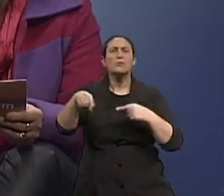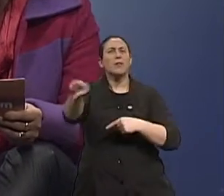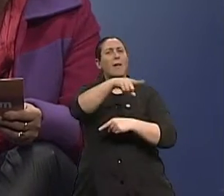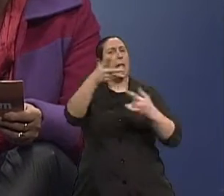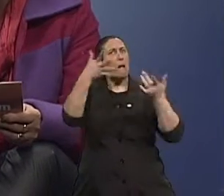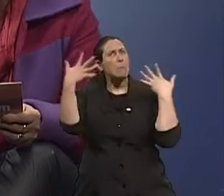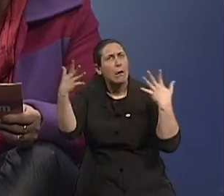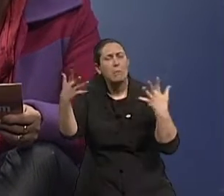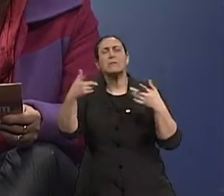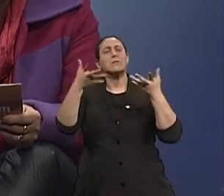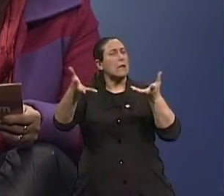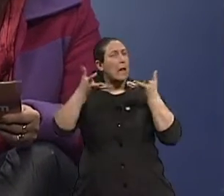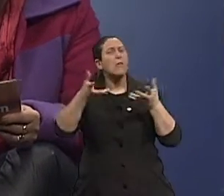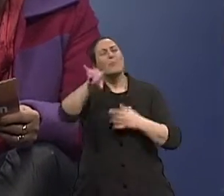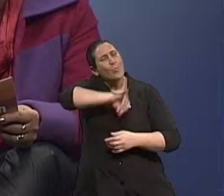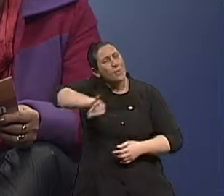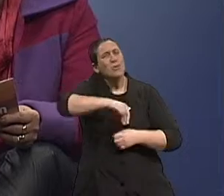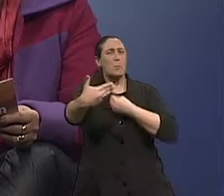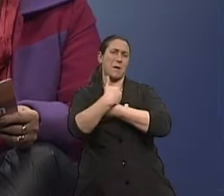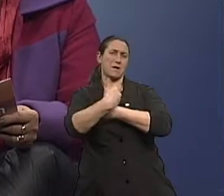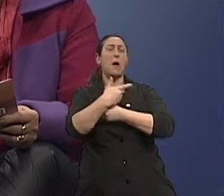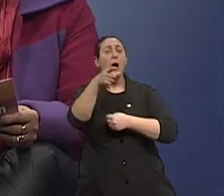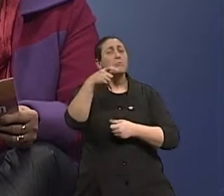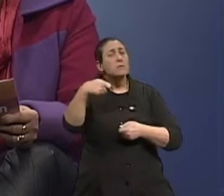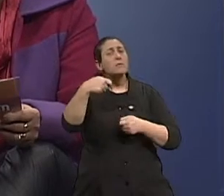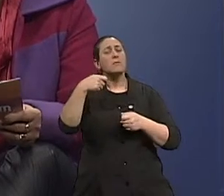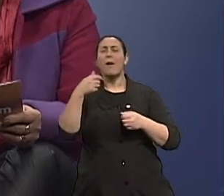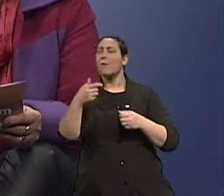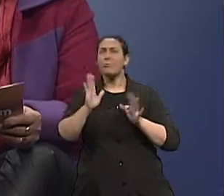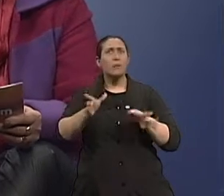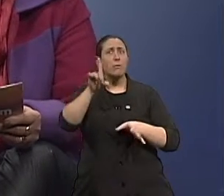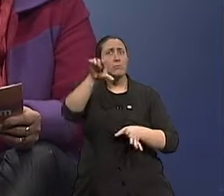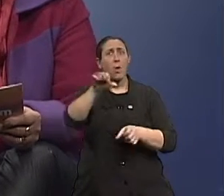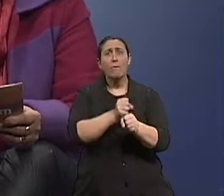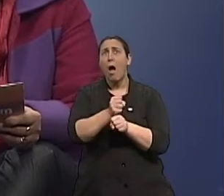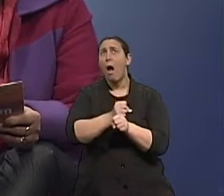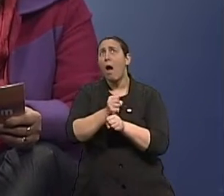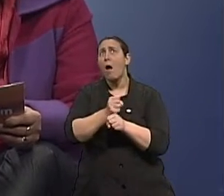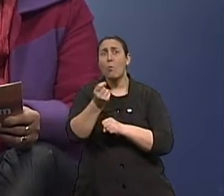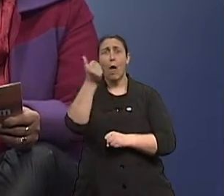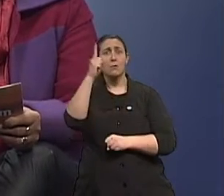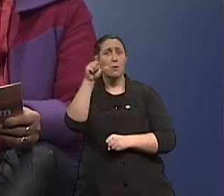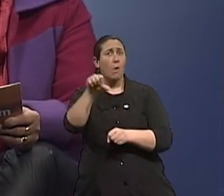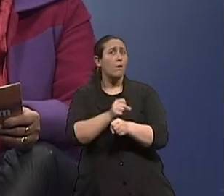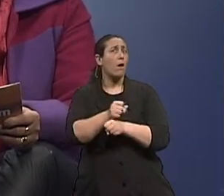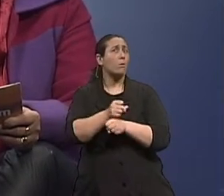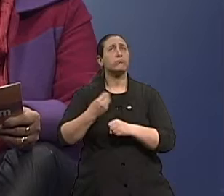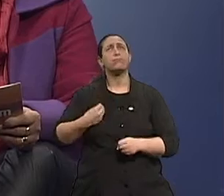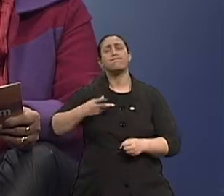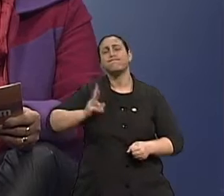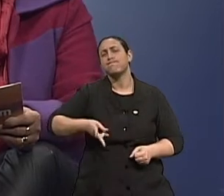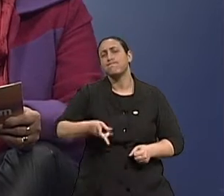participação é fundamental aqui. Isso há 18, 19 anos no ar quase, né? Para que a gente